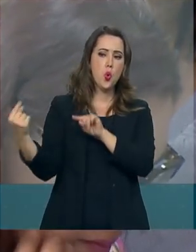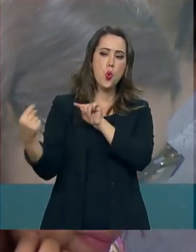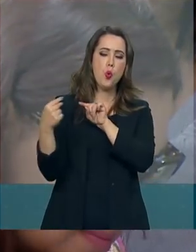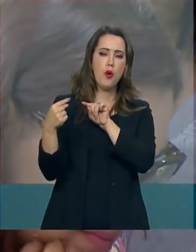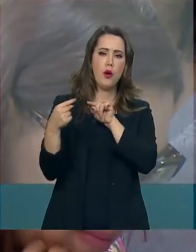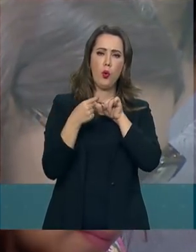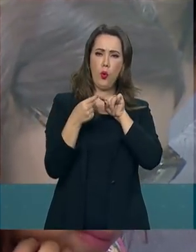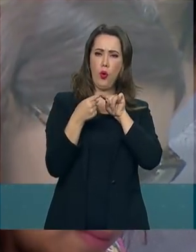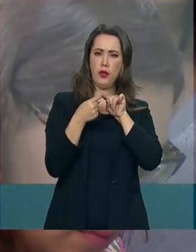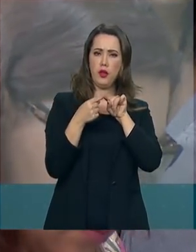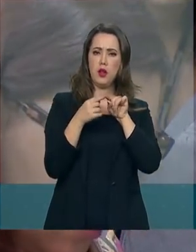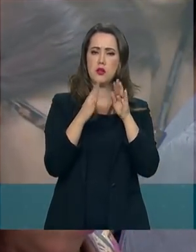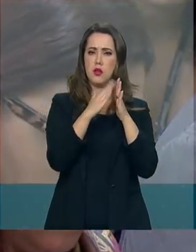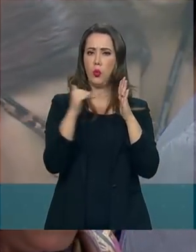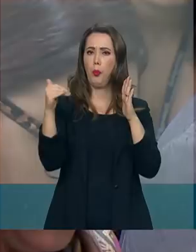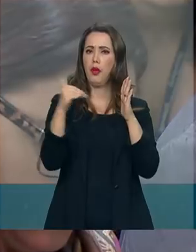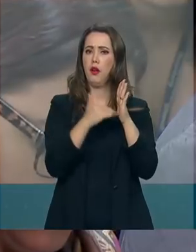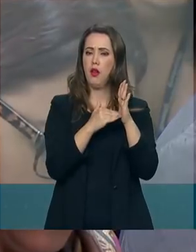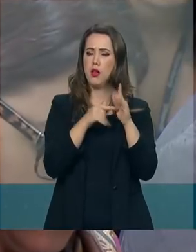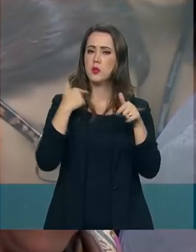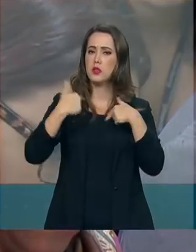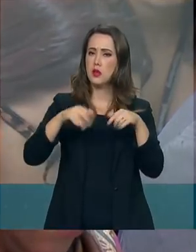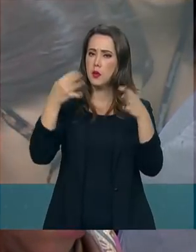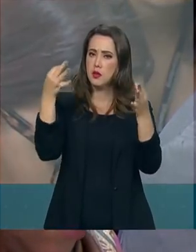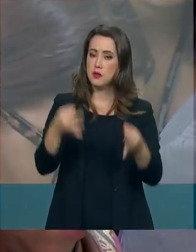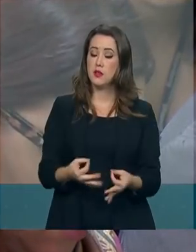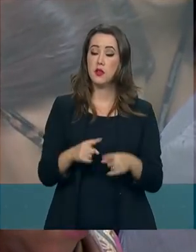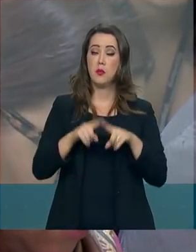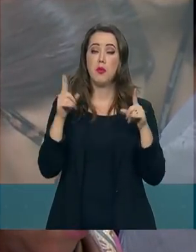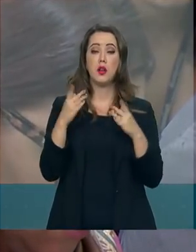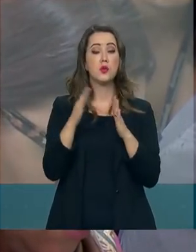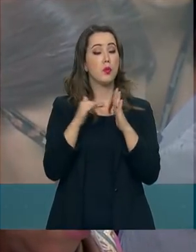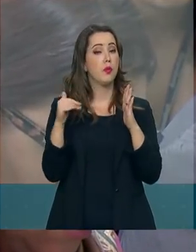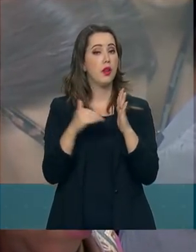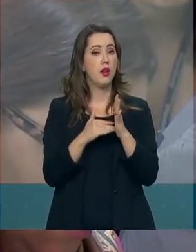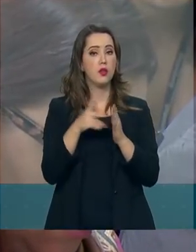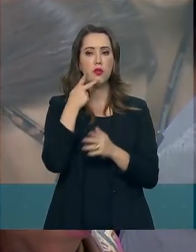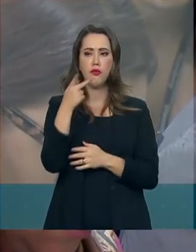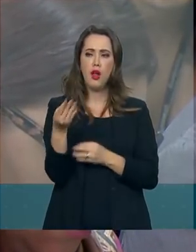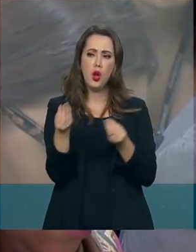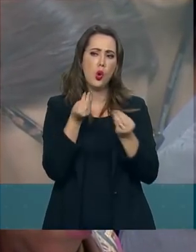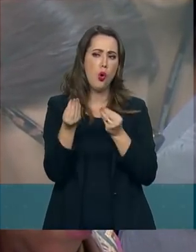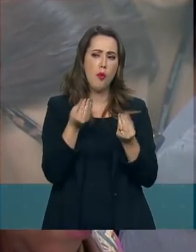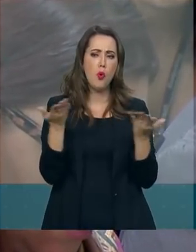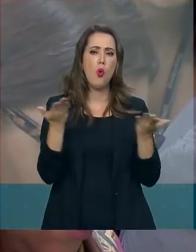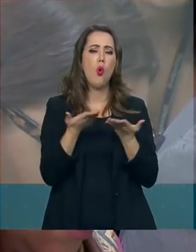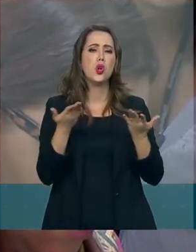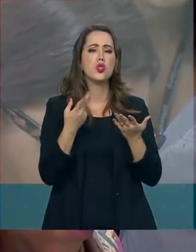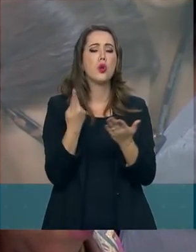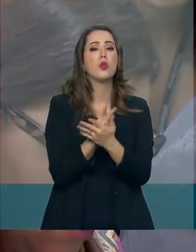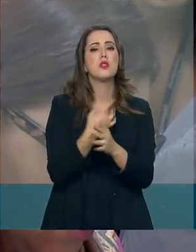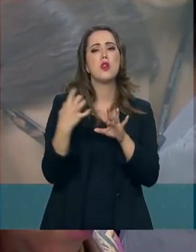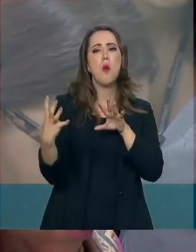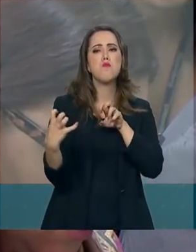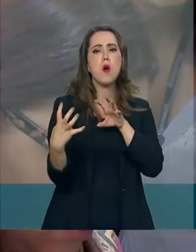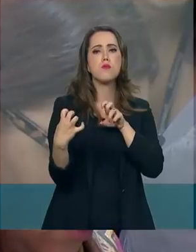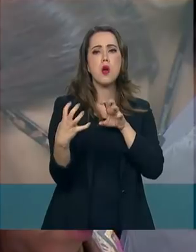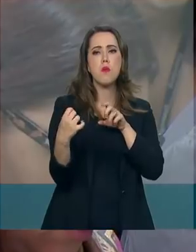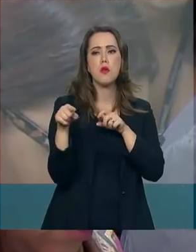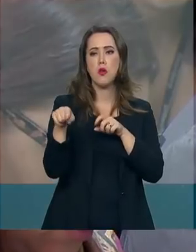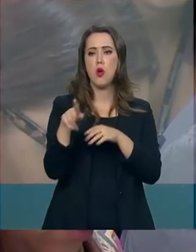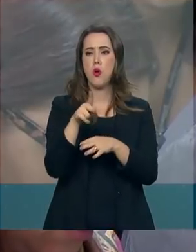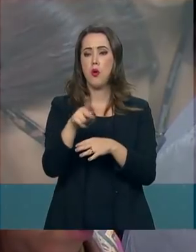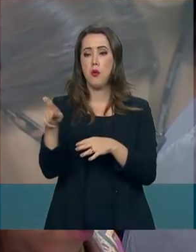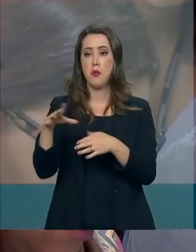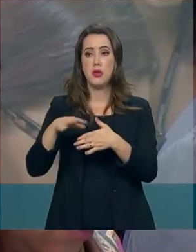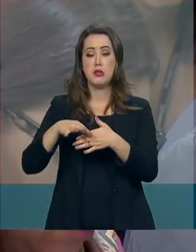do Planalto para executar as suas tarefas, eu queria saber se o Planalto comenta esse atrito hoje que ocorreu na